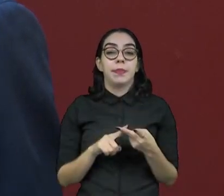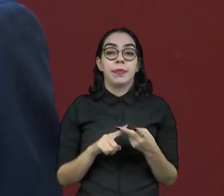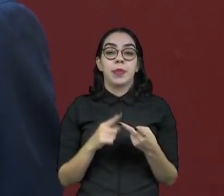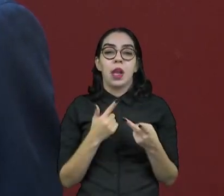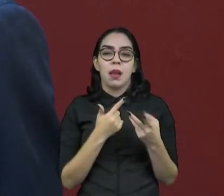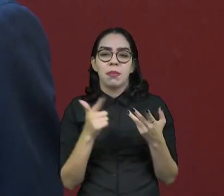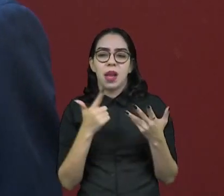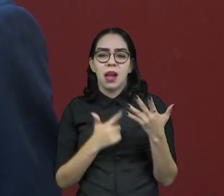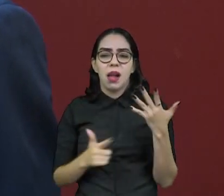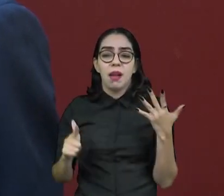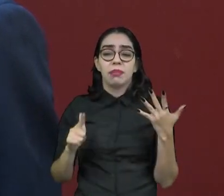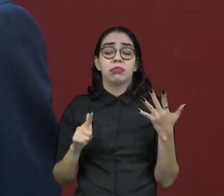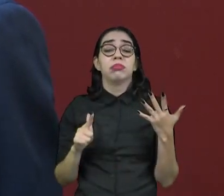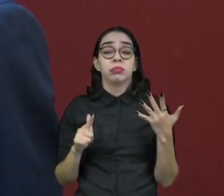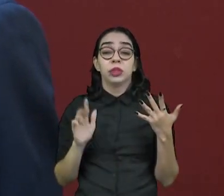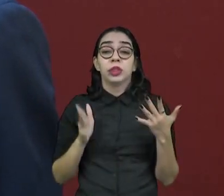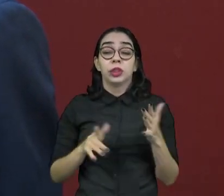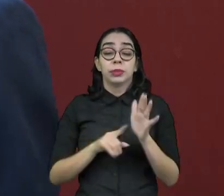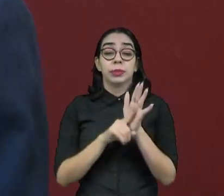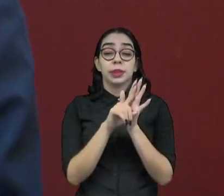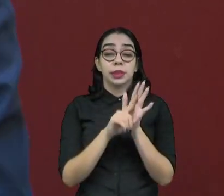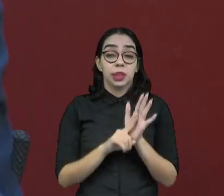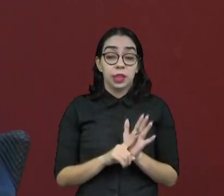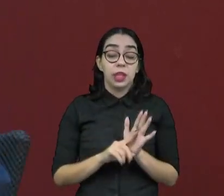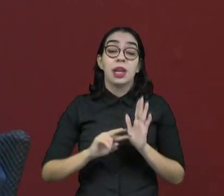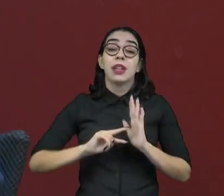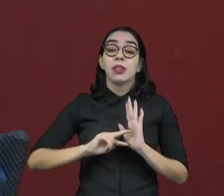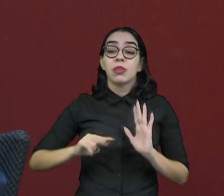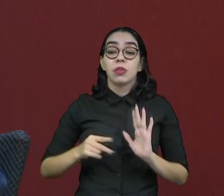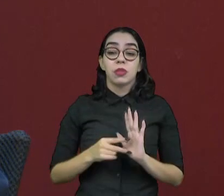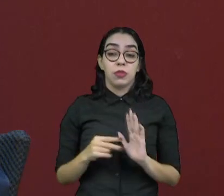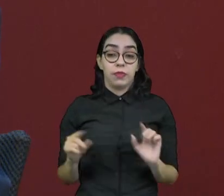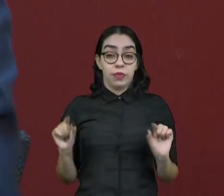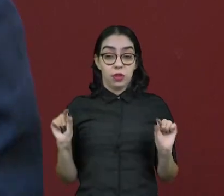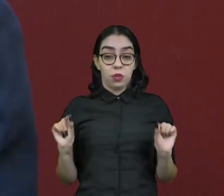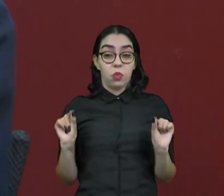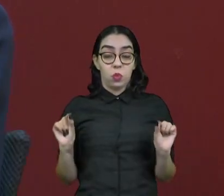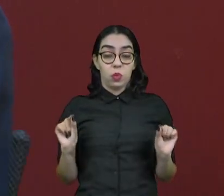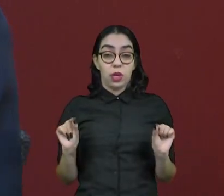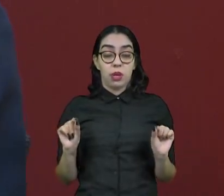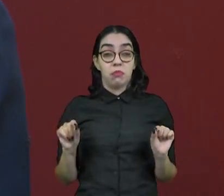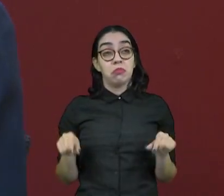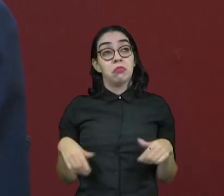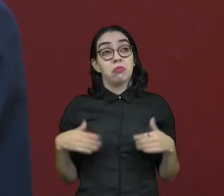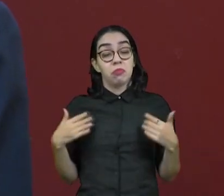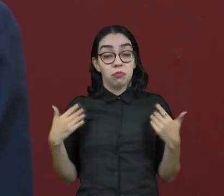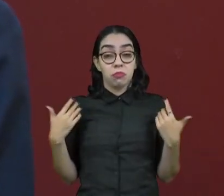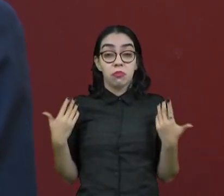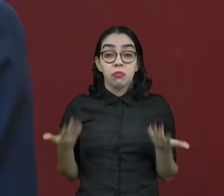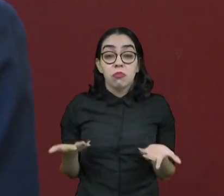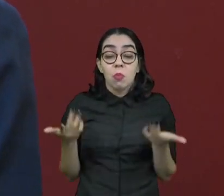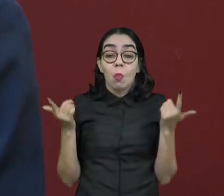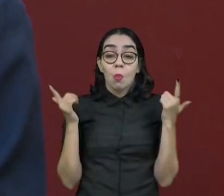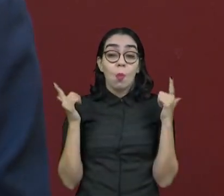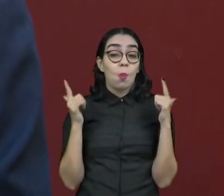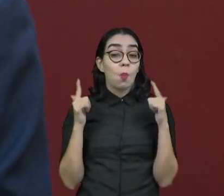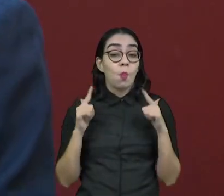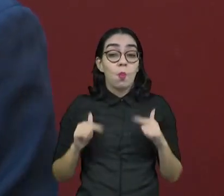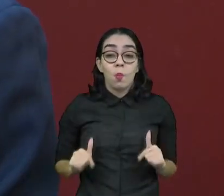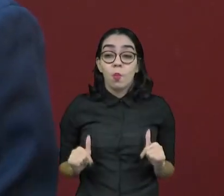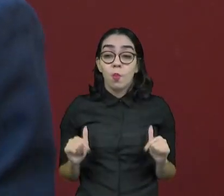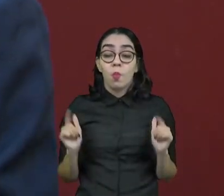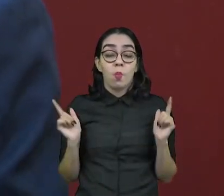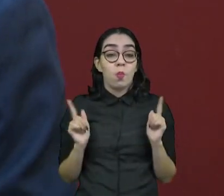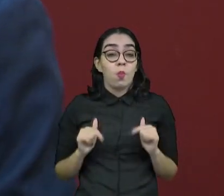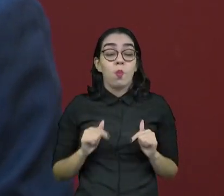Minas Gerais, 25%. No Rio de Janeiro, um terço. Ou seja, esses eleitores, eles no dia da eleição vão tomar uma posição. Então, não